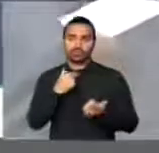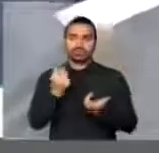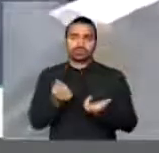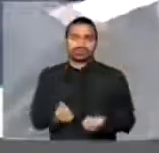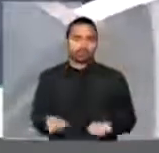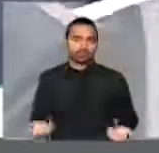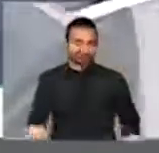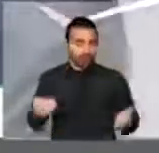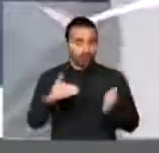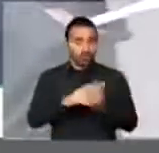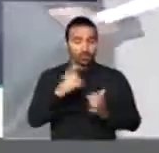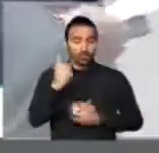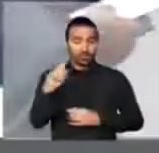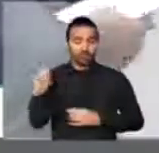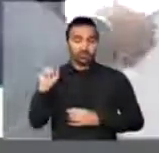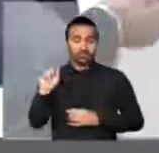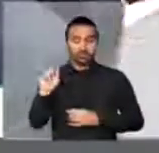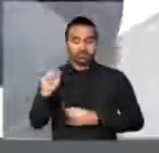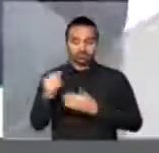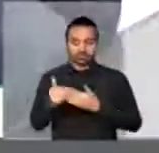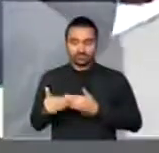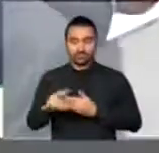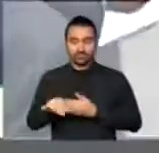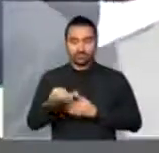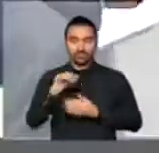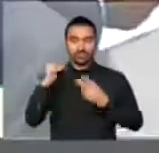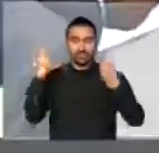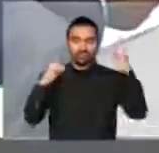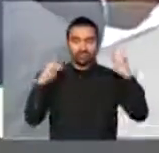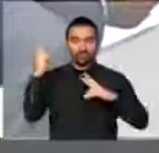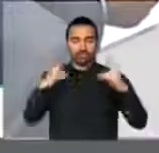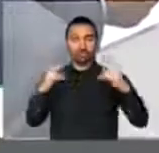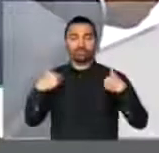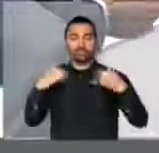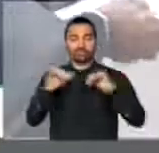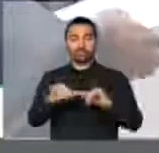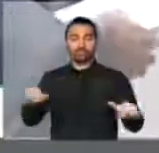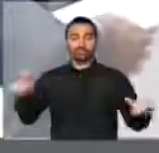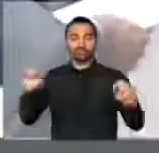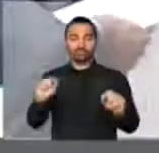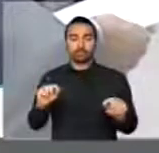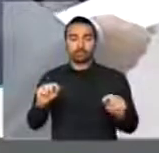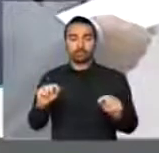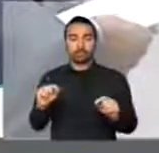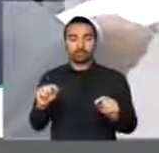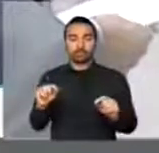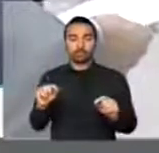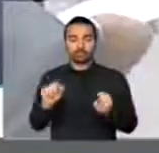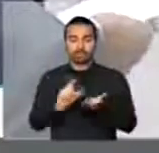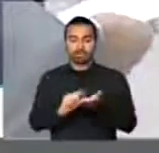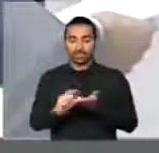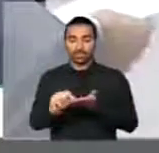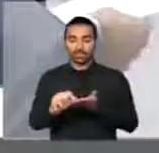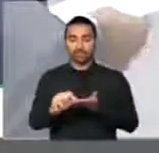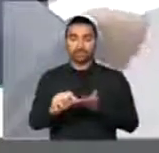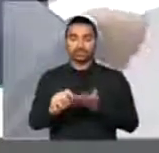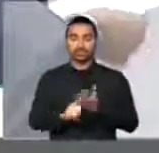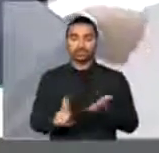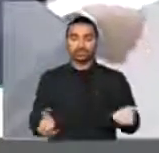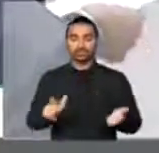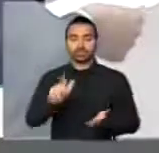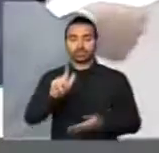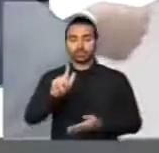Sr. Presidente, já que estamos na antivéspera de Carnaval, pronunciamento meu, que saiu na forma de artigo no Jornal Globo,